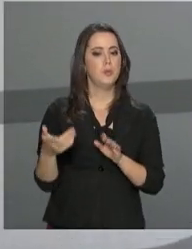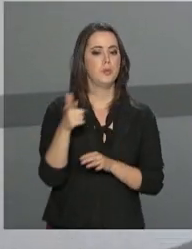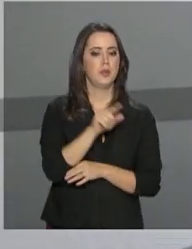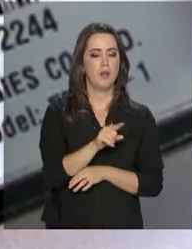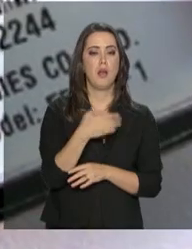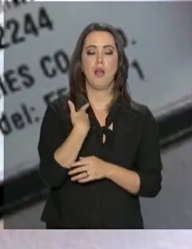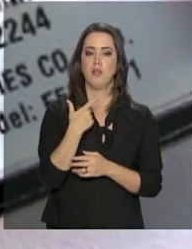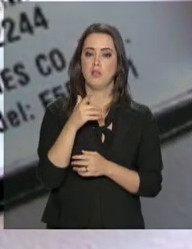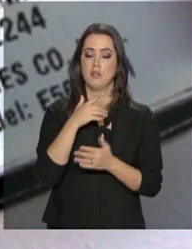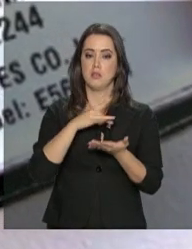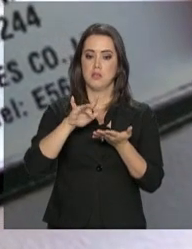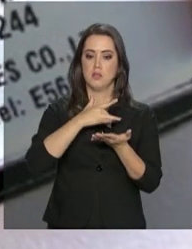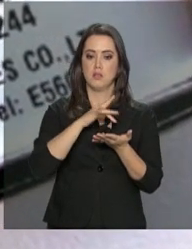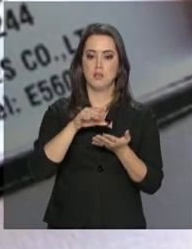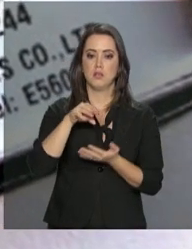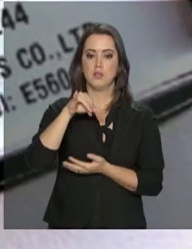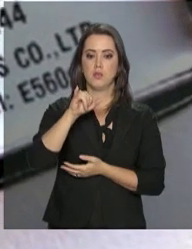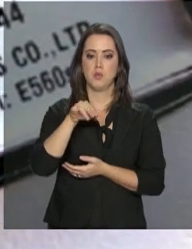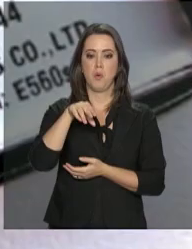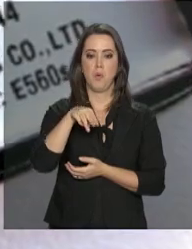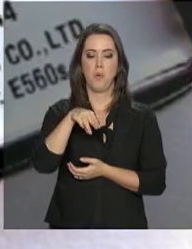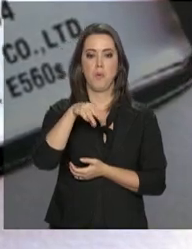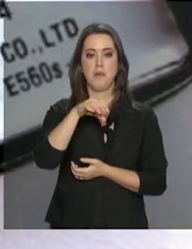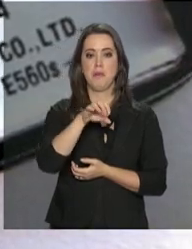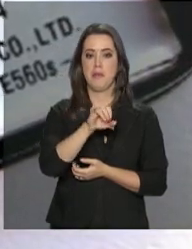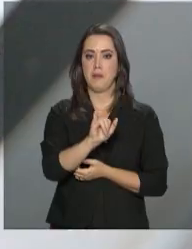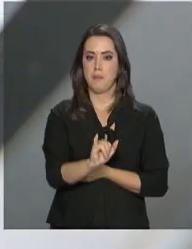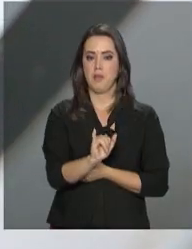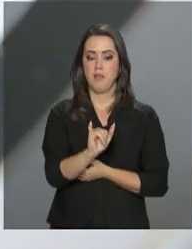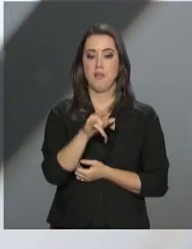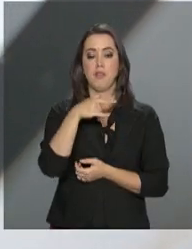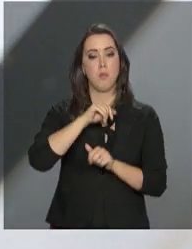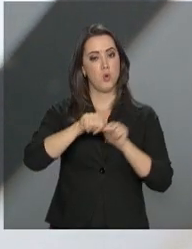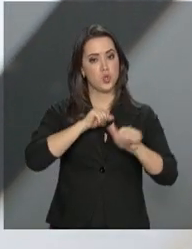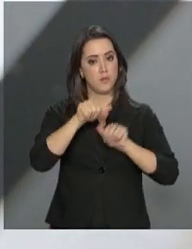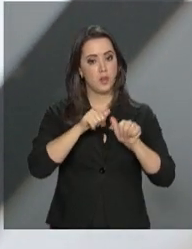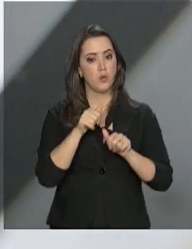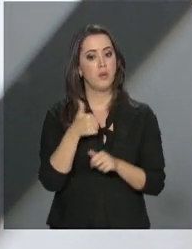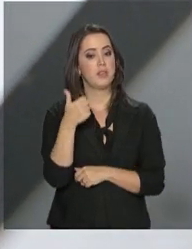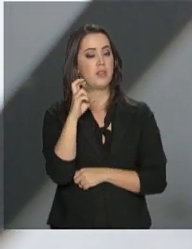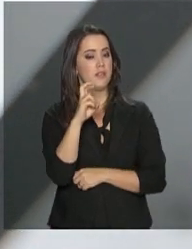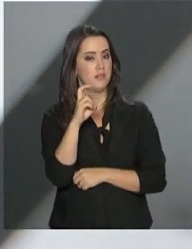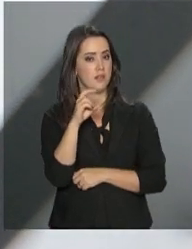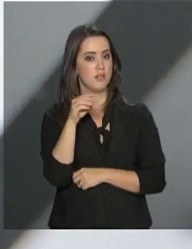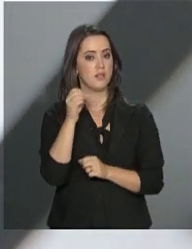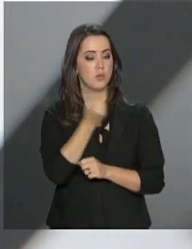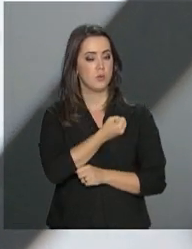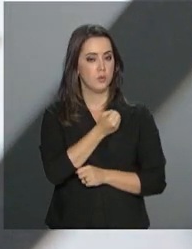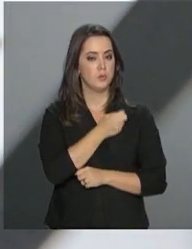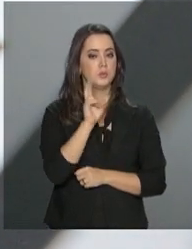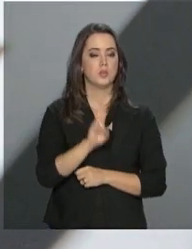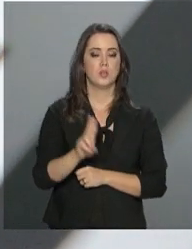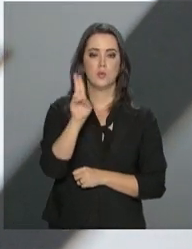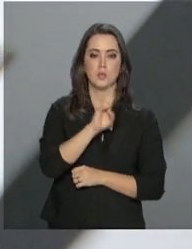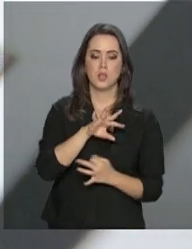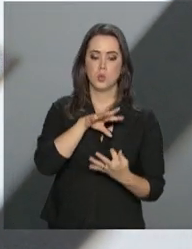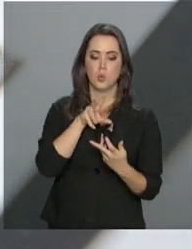aparelhos que tiveram o e-mail adulterado, um código composto por 15 números utilizado